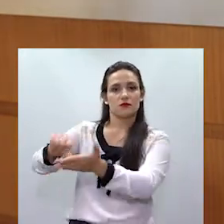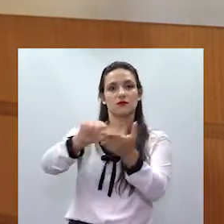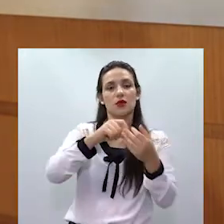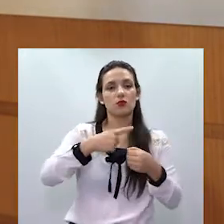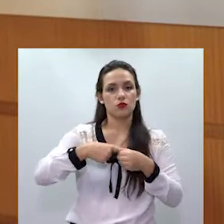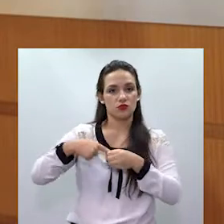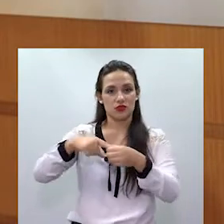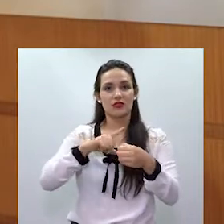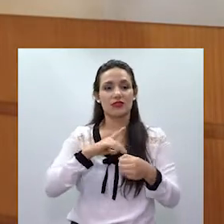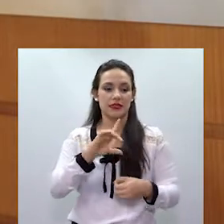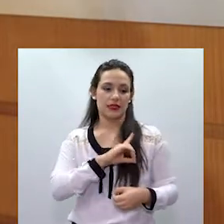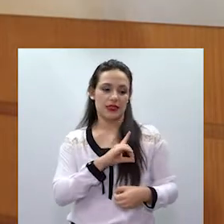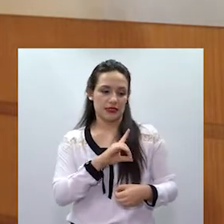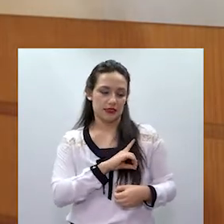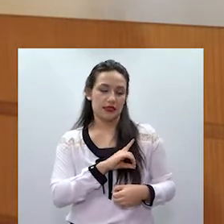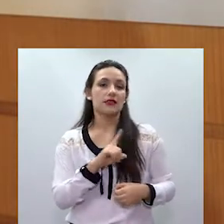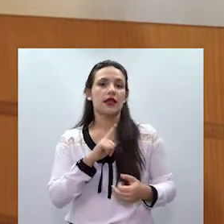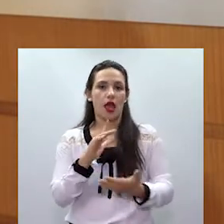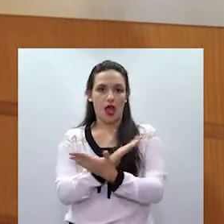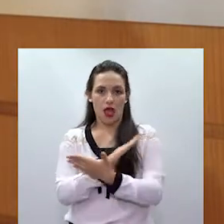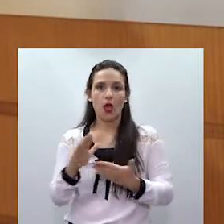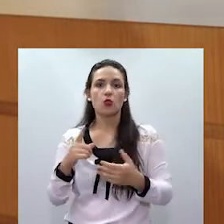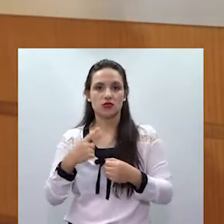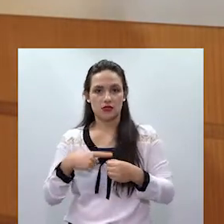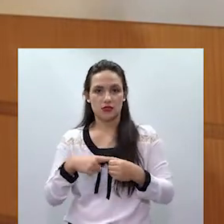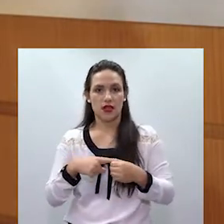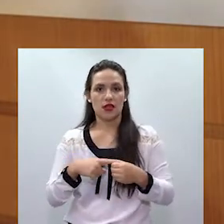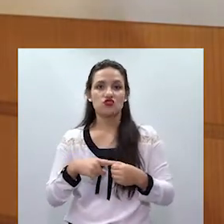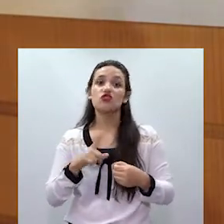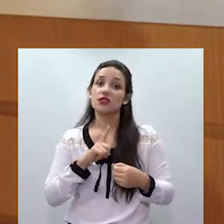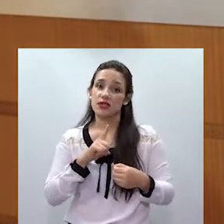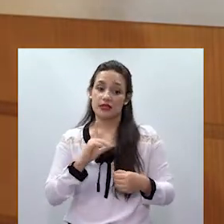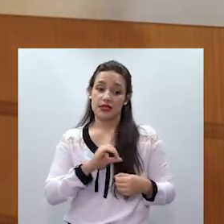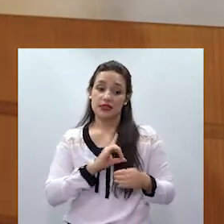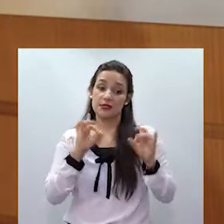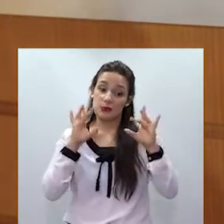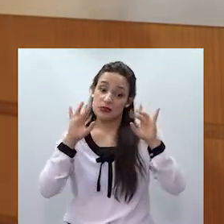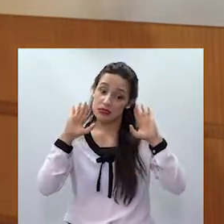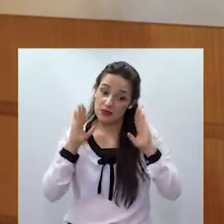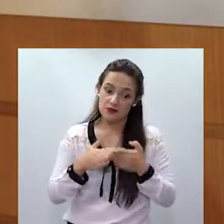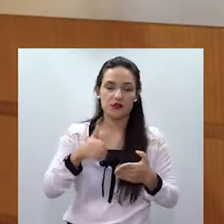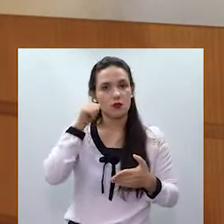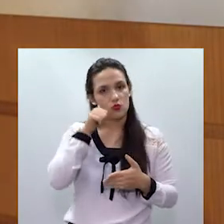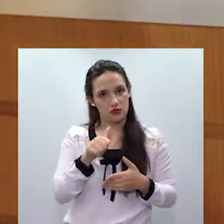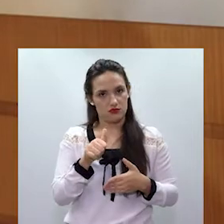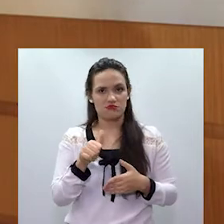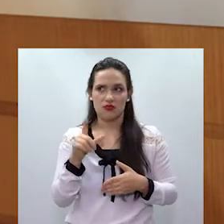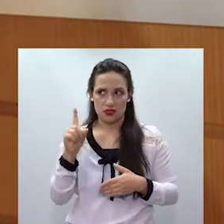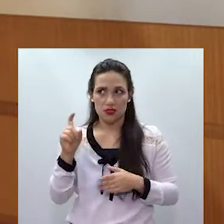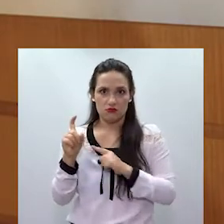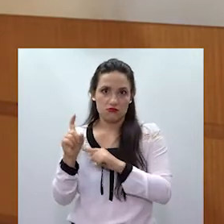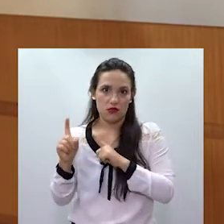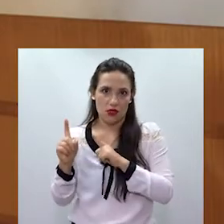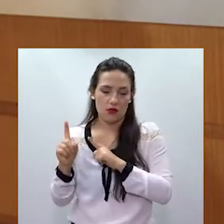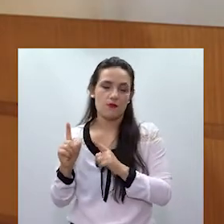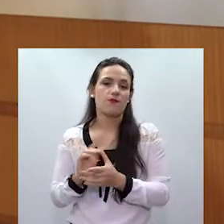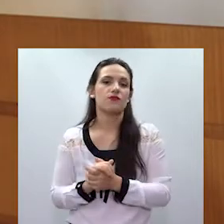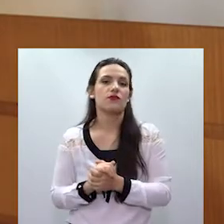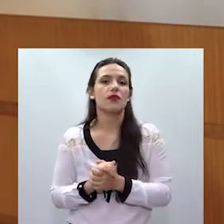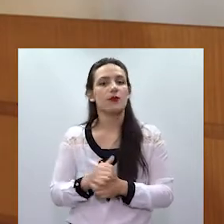qualquer delegacia. Alguns municípios têm a delegacia da mulher, por exemplo, Dourados, existe a delegacia da mulher. A